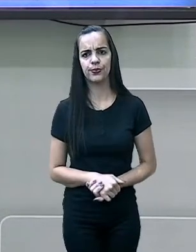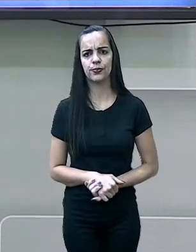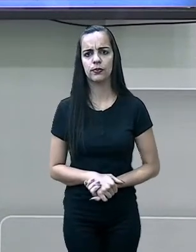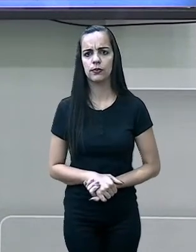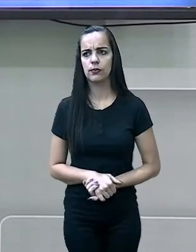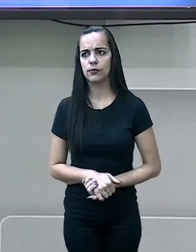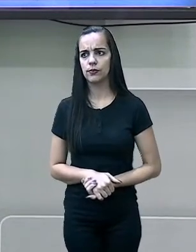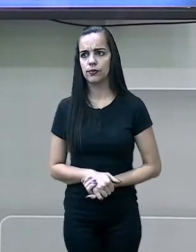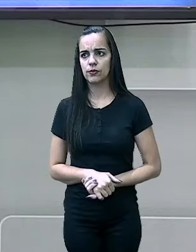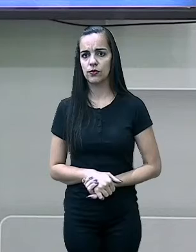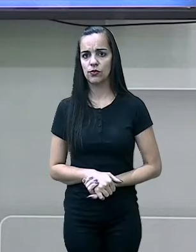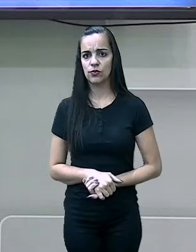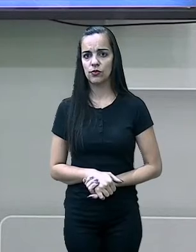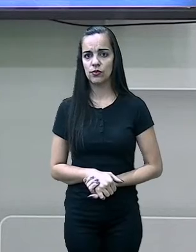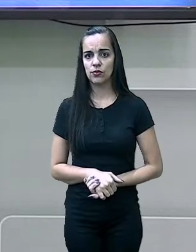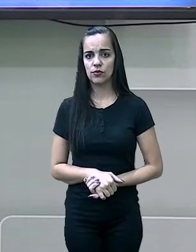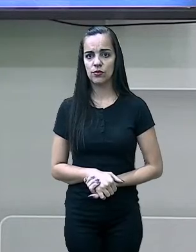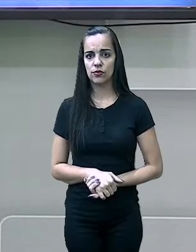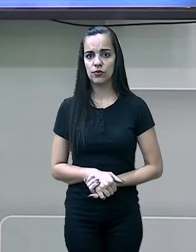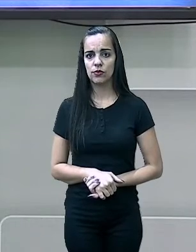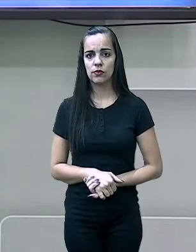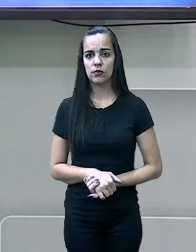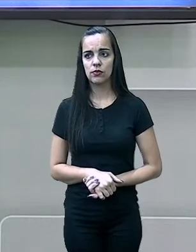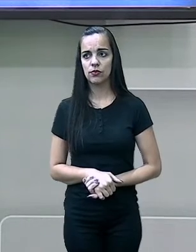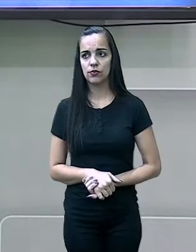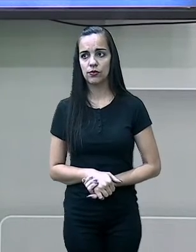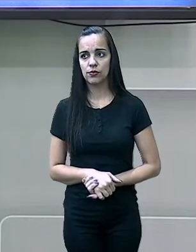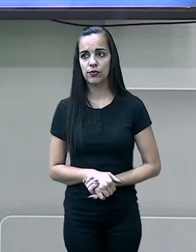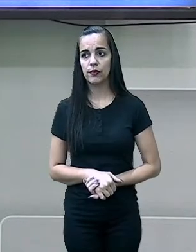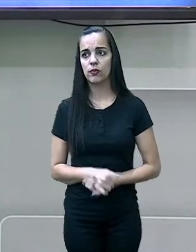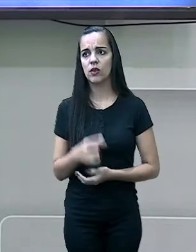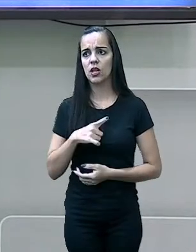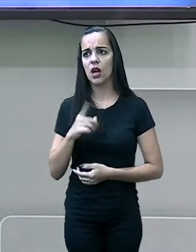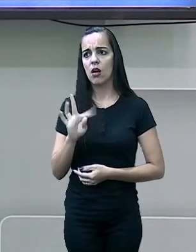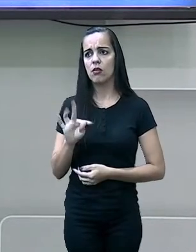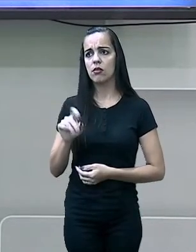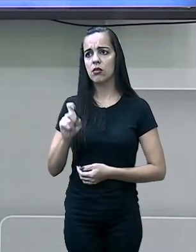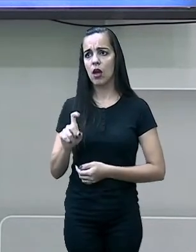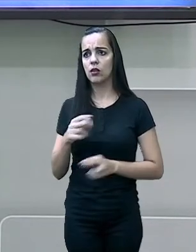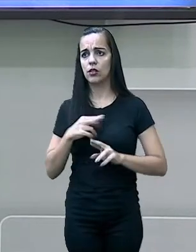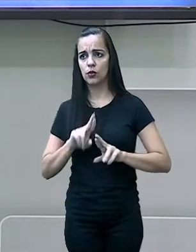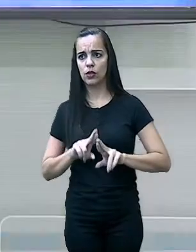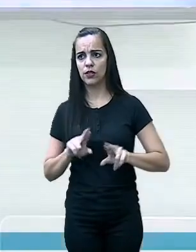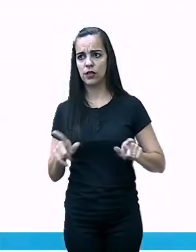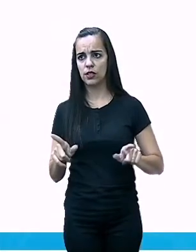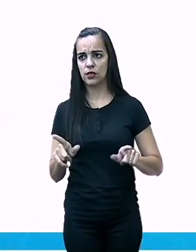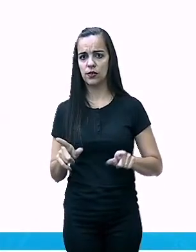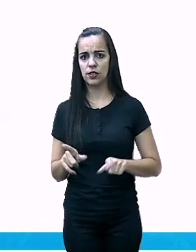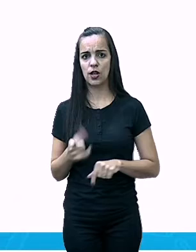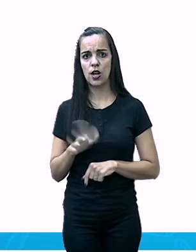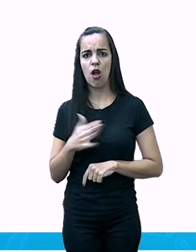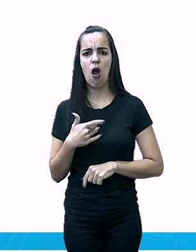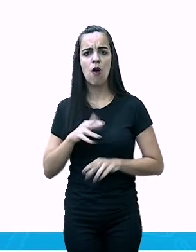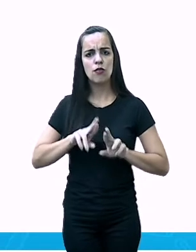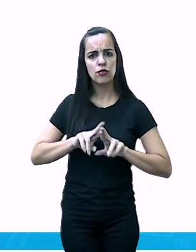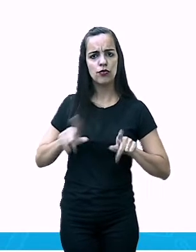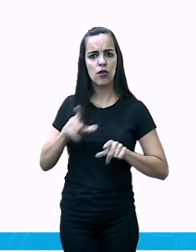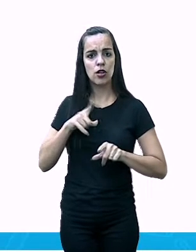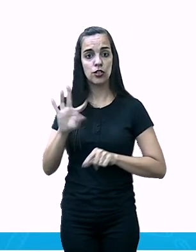Agora, taxa de crescimento natural ou vegetativo não vai considerar...